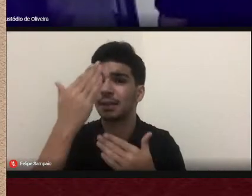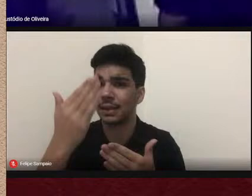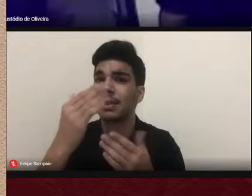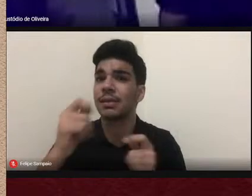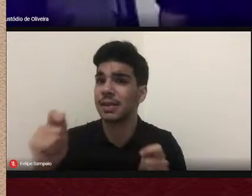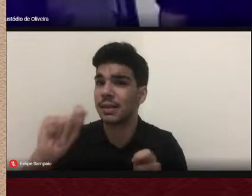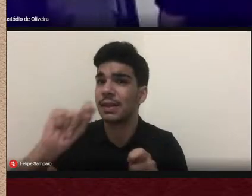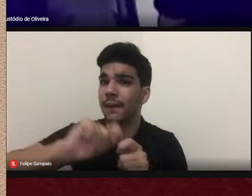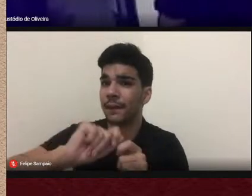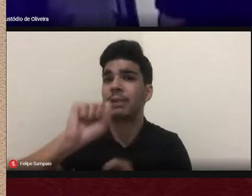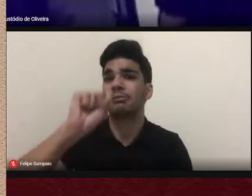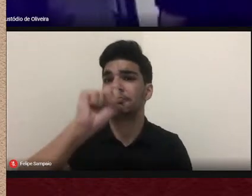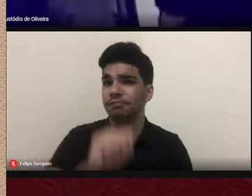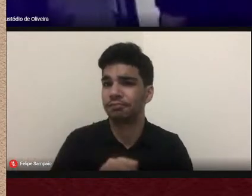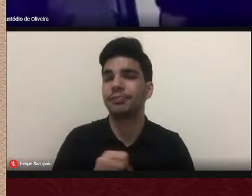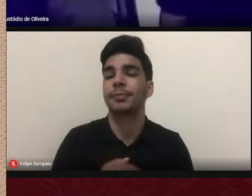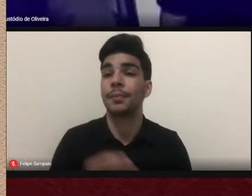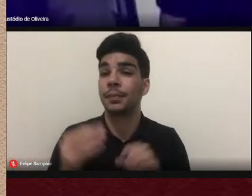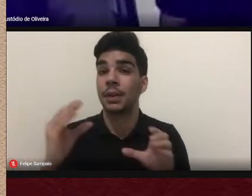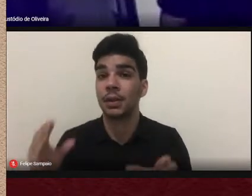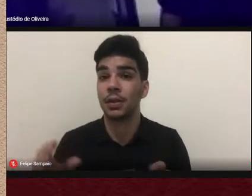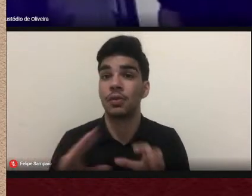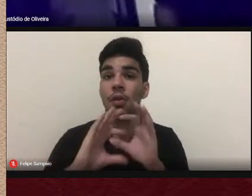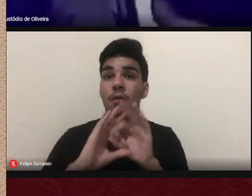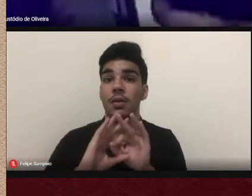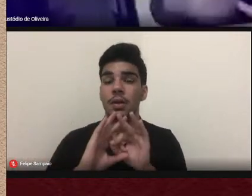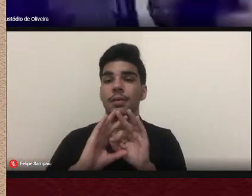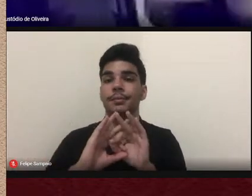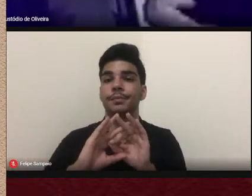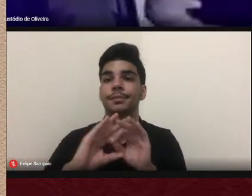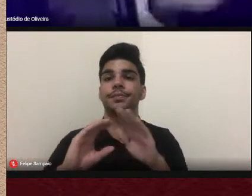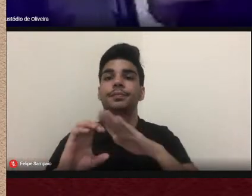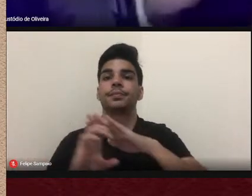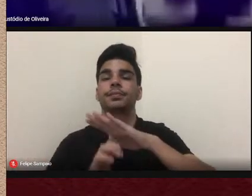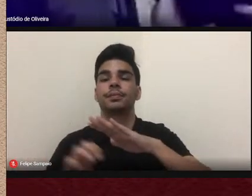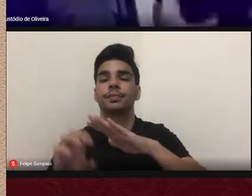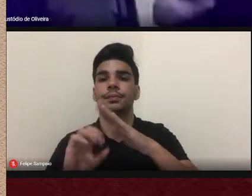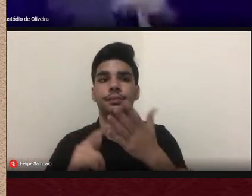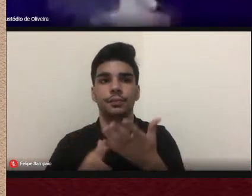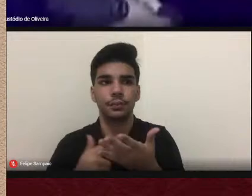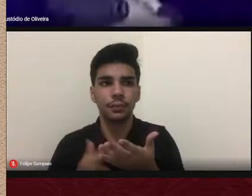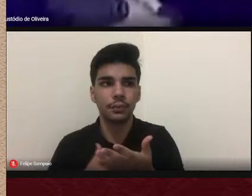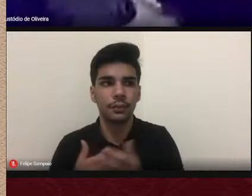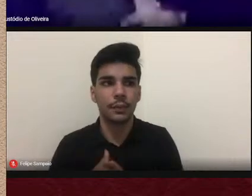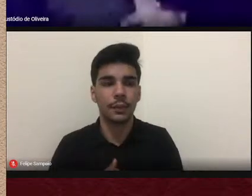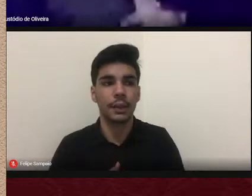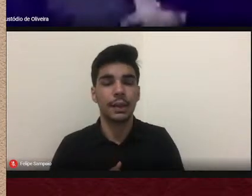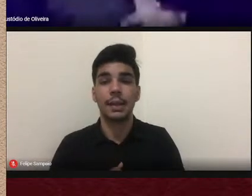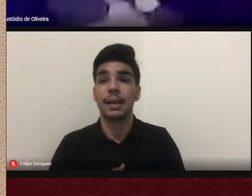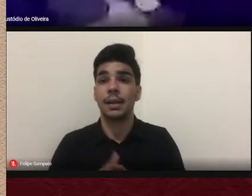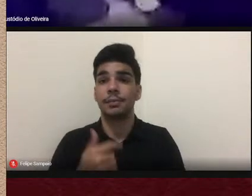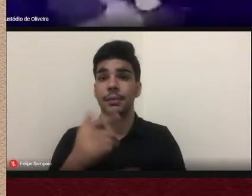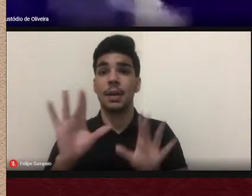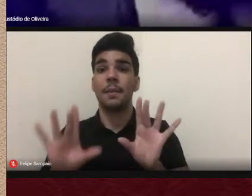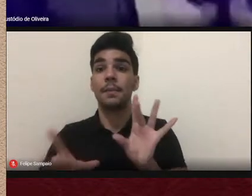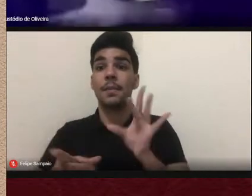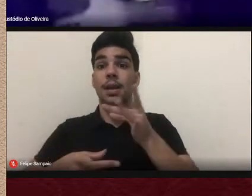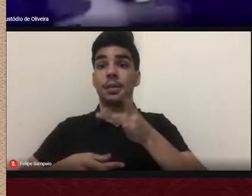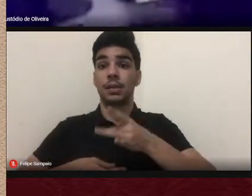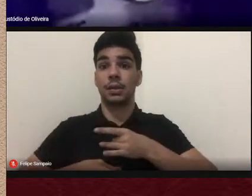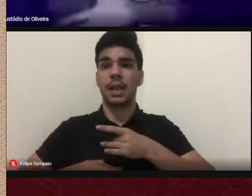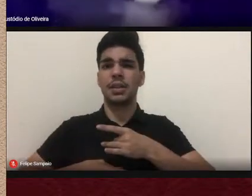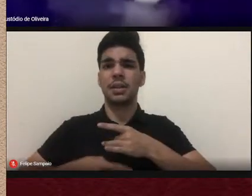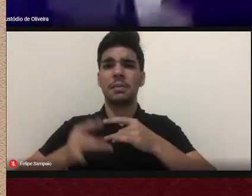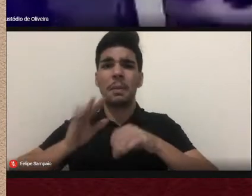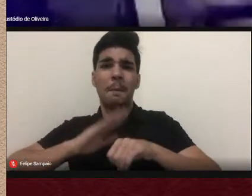junto à editora né e aí personagens mais distantes mas que também são muito queridas